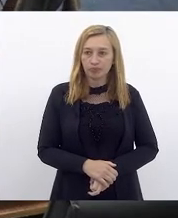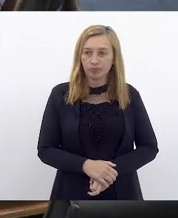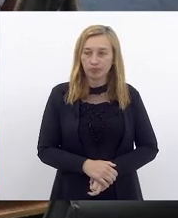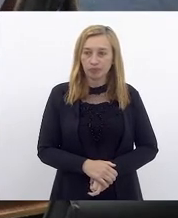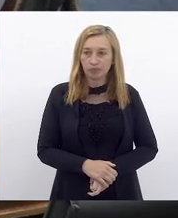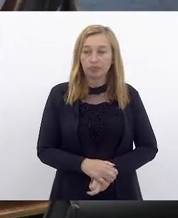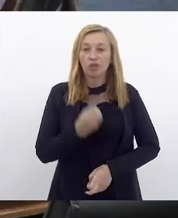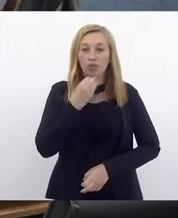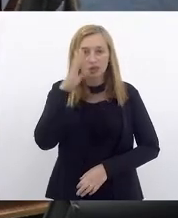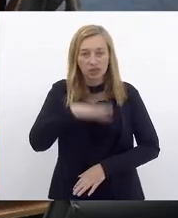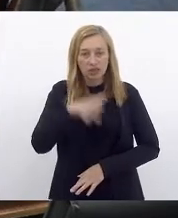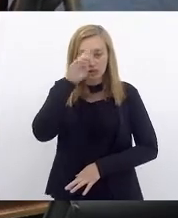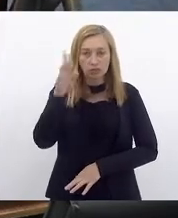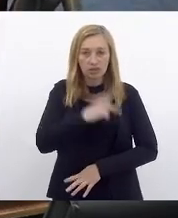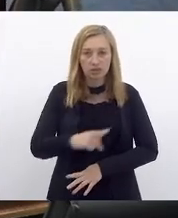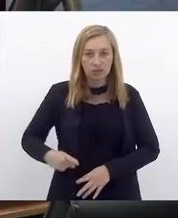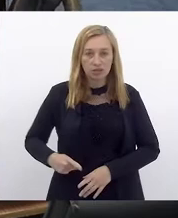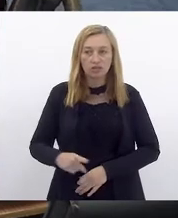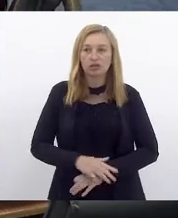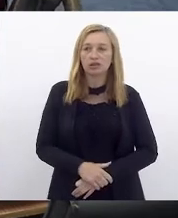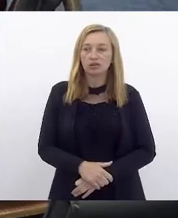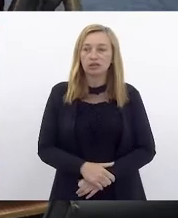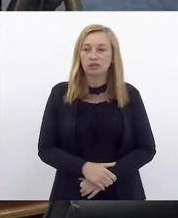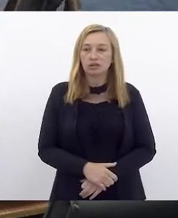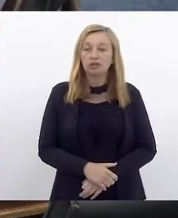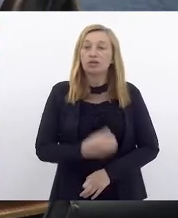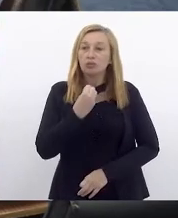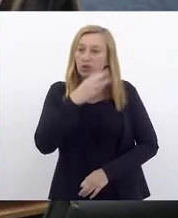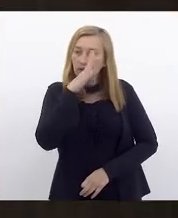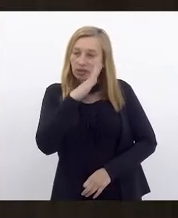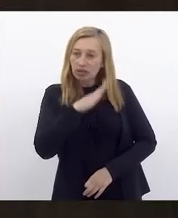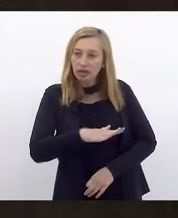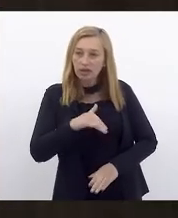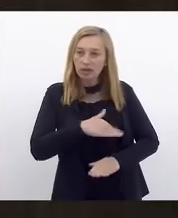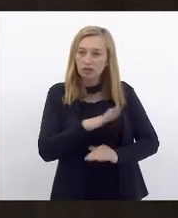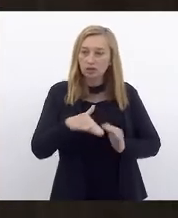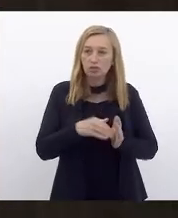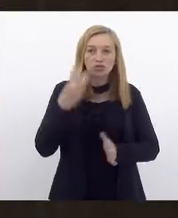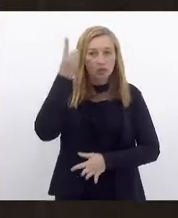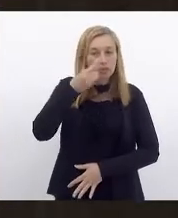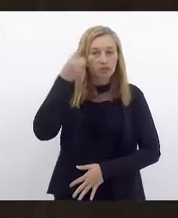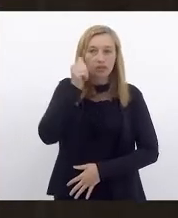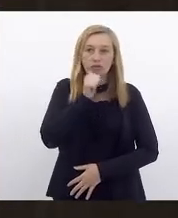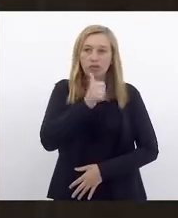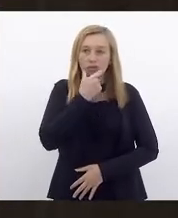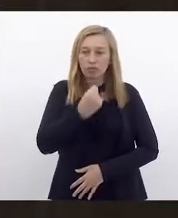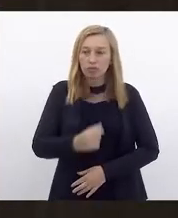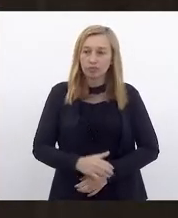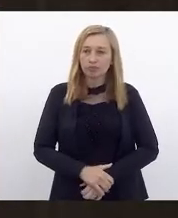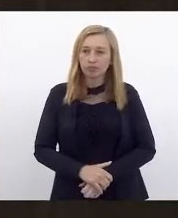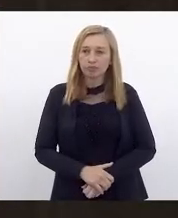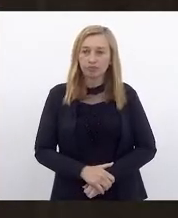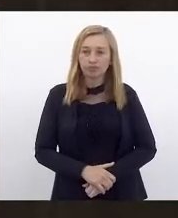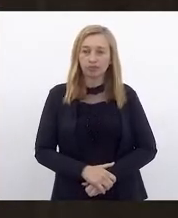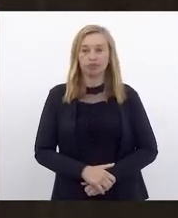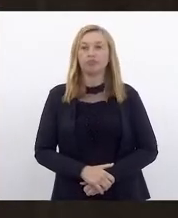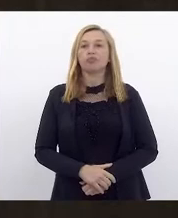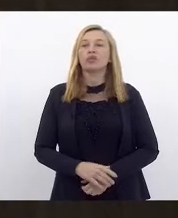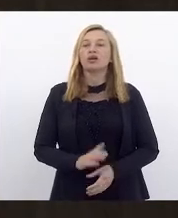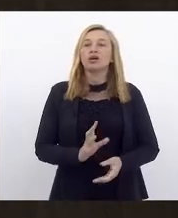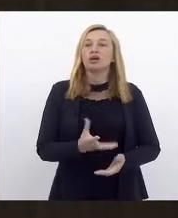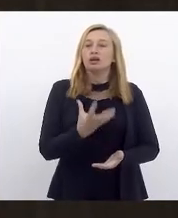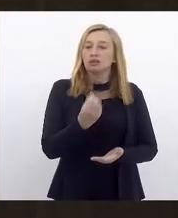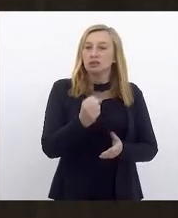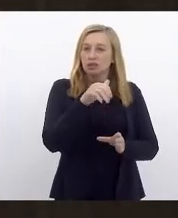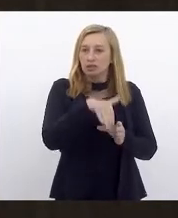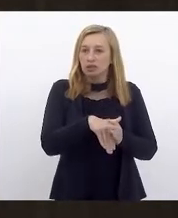Primeiro, boa tarde, senhor presidente. Boa tarde, senhoras e senhores deputadas e deputados. O parecer é favorável às